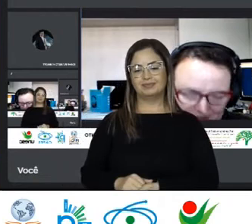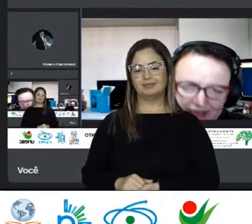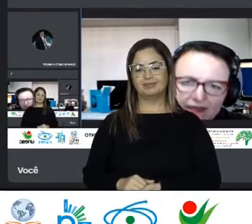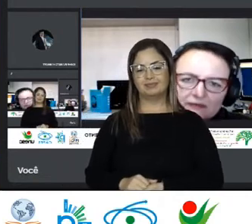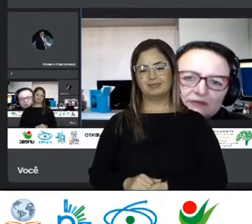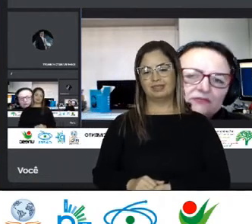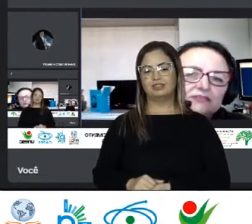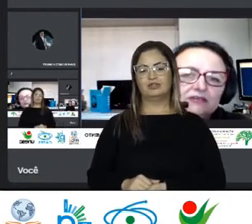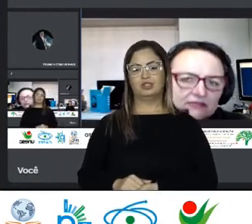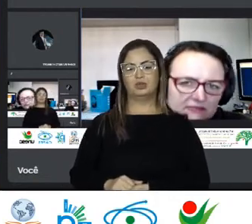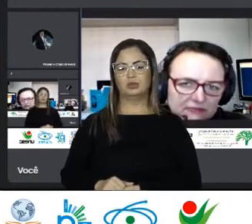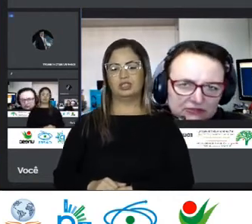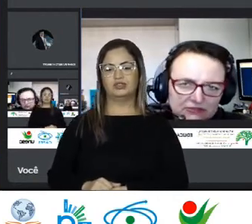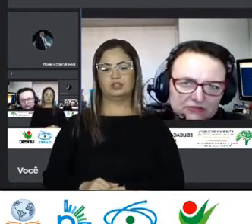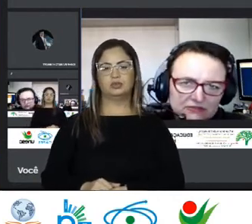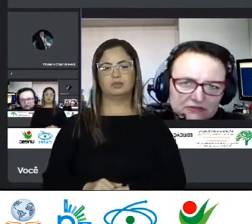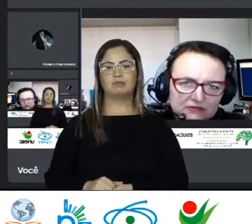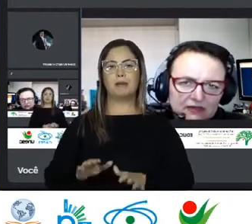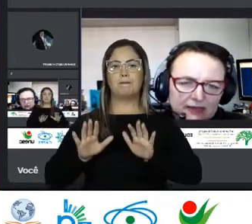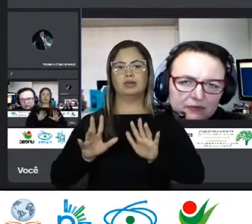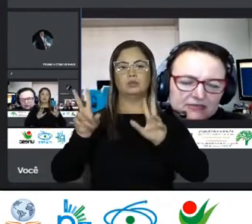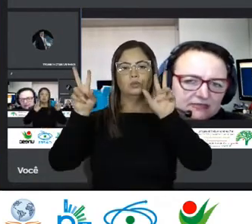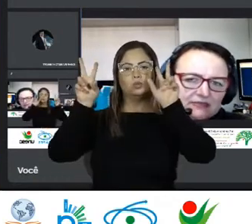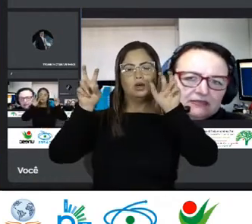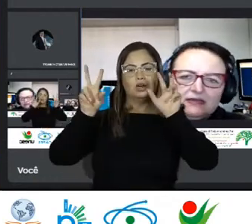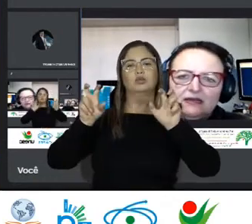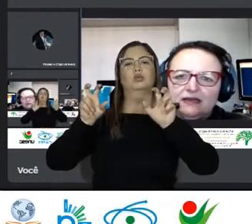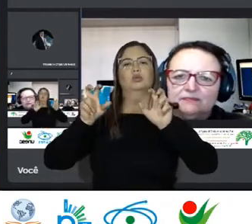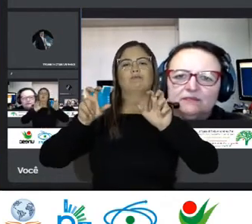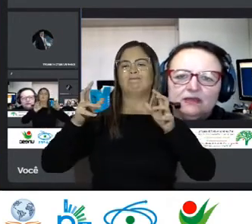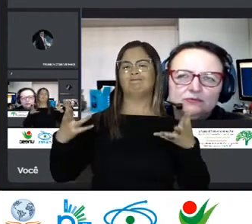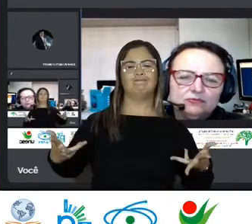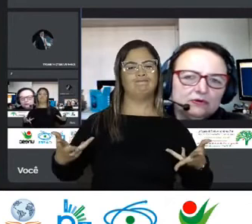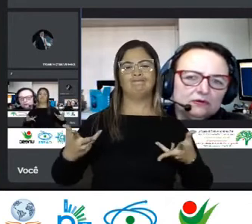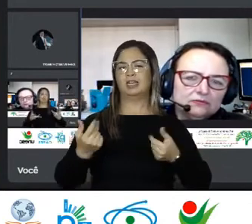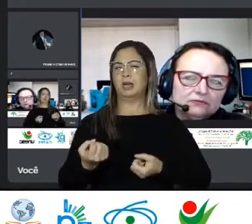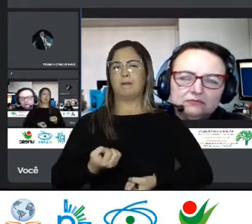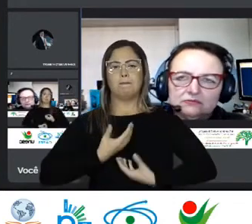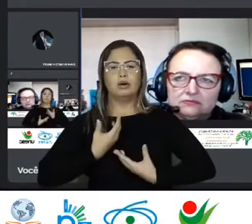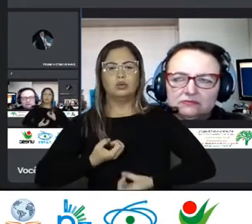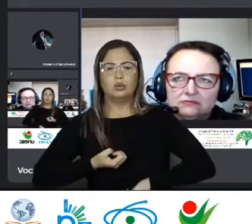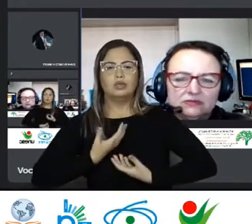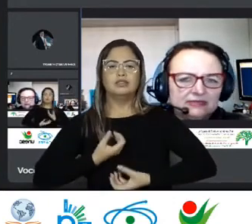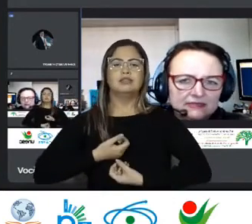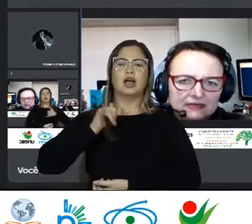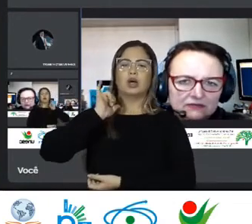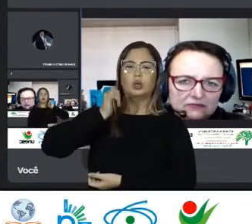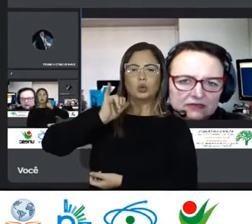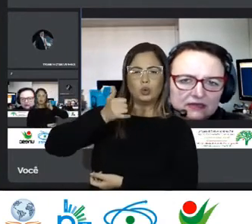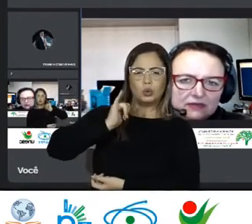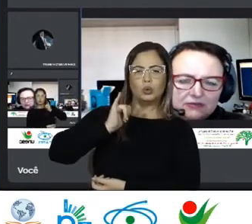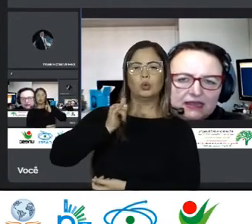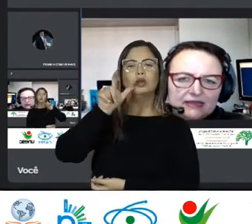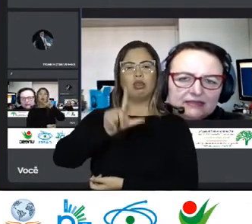Mas é Uma fonte Riquíssima A poesia Os contos Toda essa